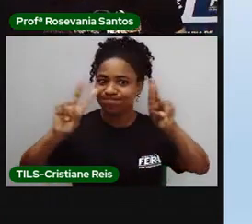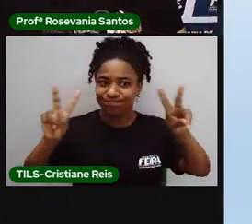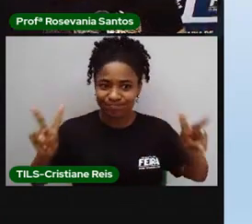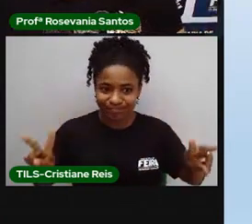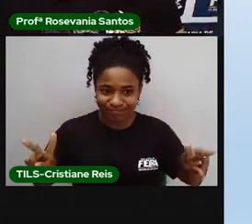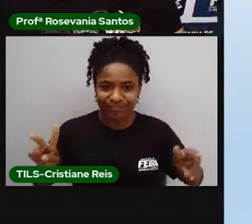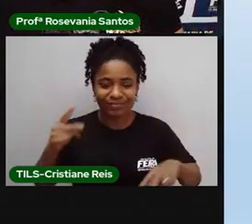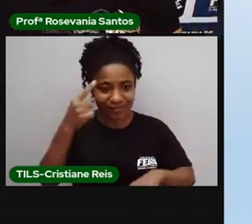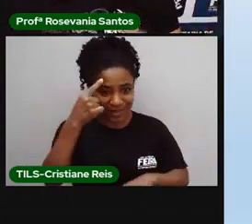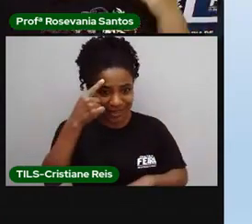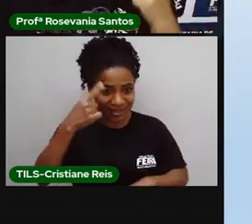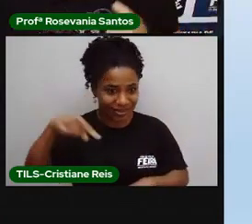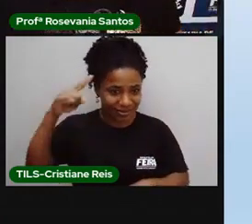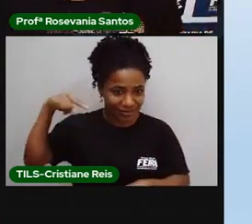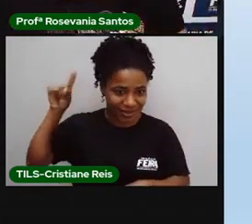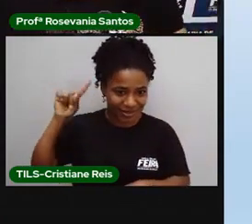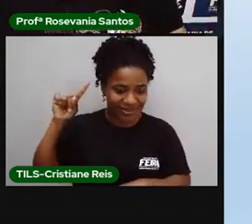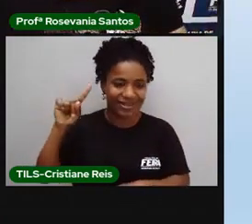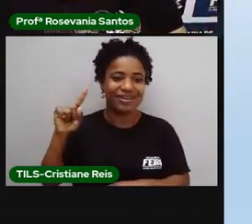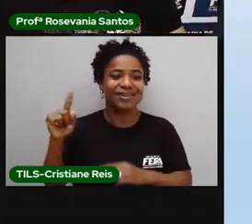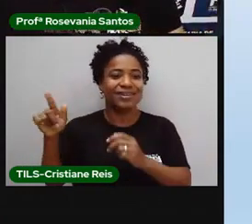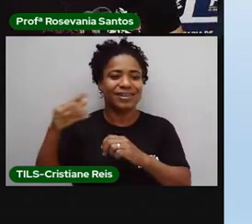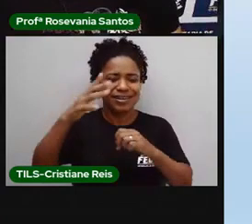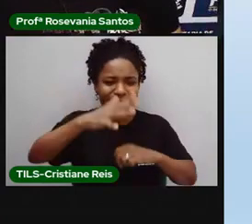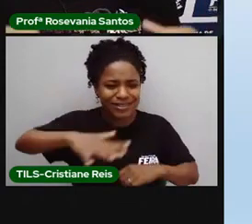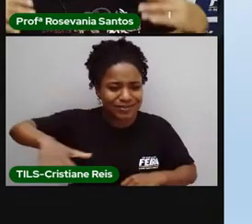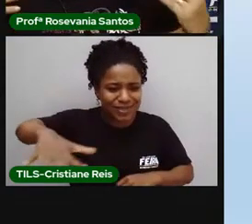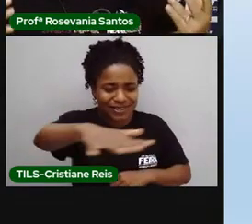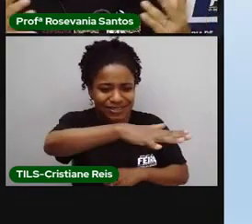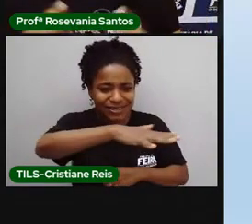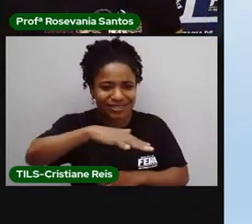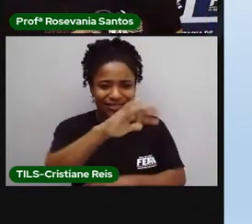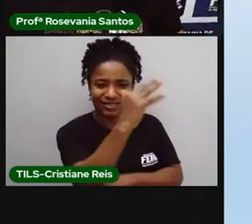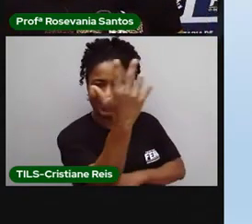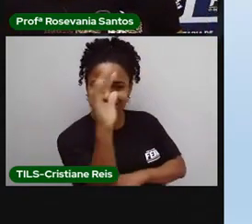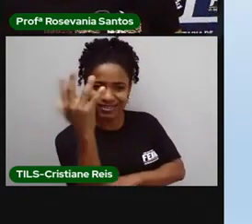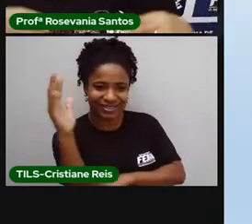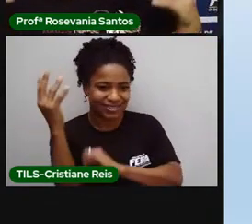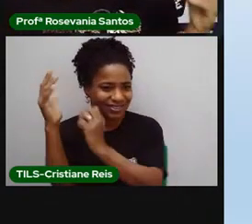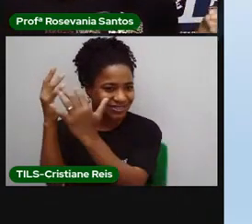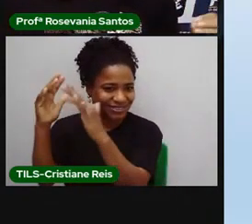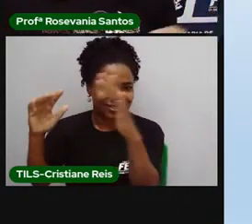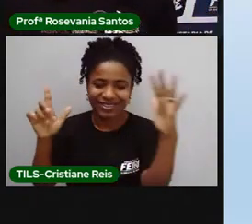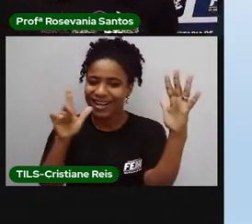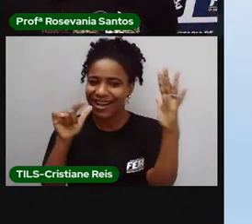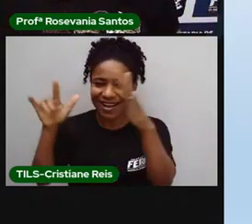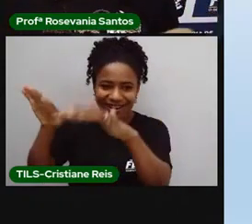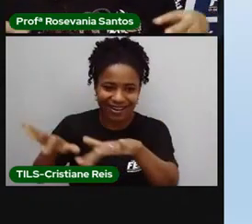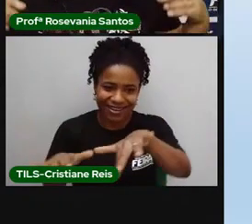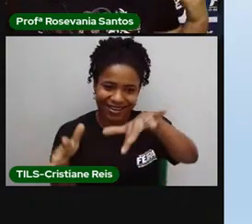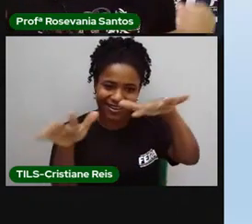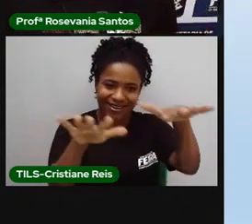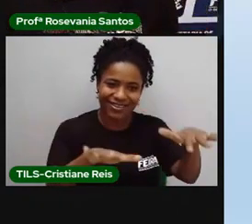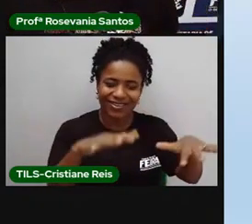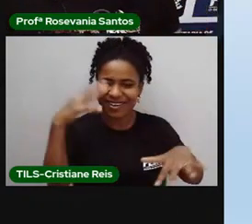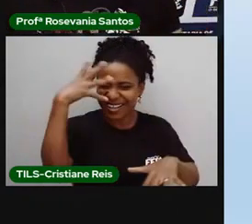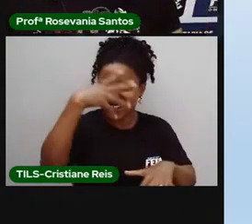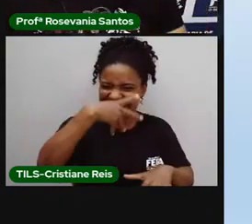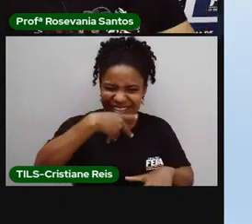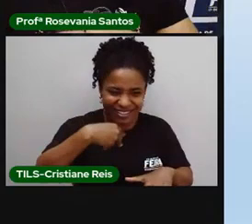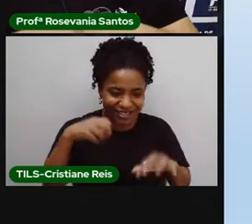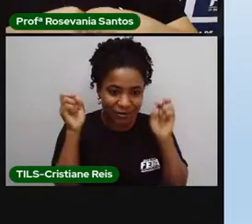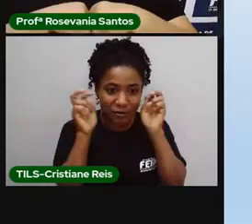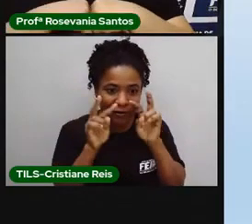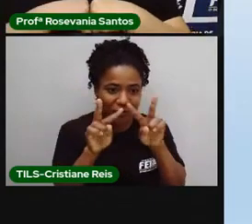que eu mostrei nas aulas anteriores, quem acompanhou as nossas aulas, vira que eu coloquei locais muito bonitos, bem acolhedores,